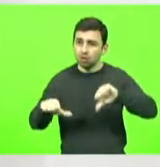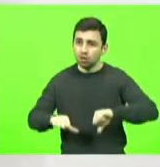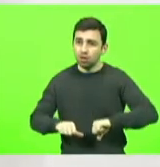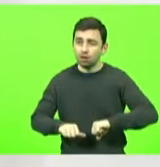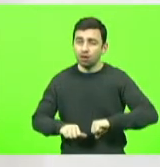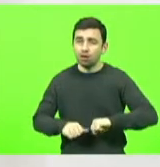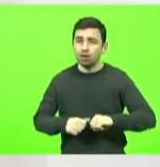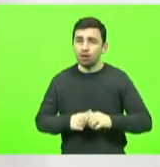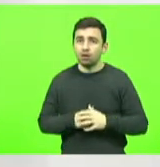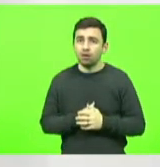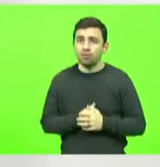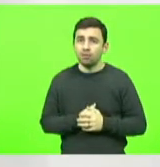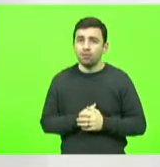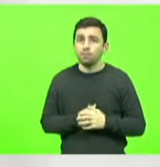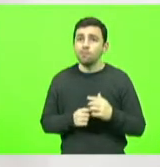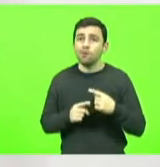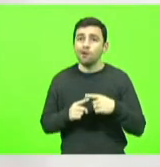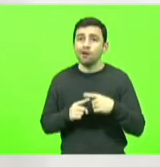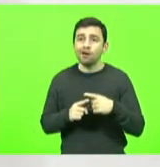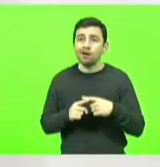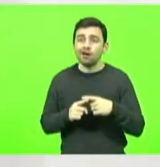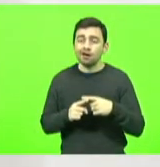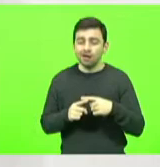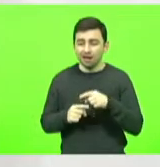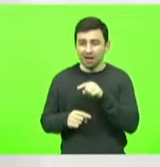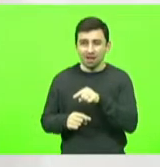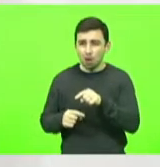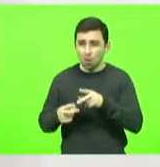porque a falta de continuidade